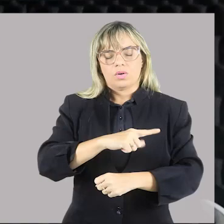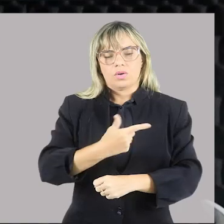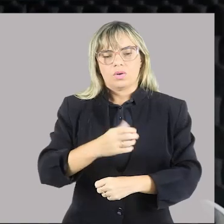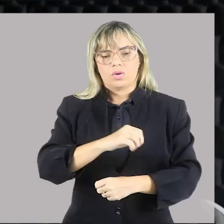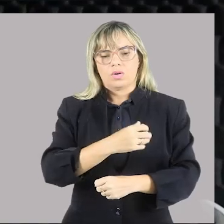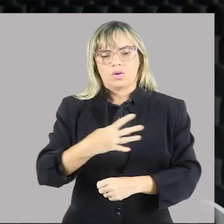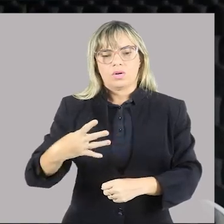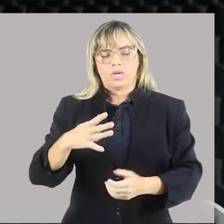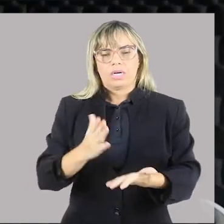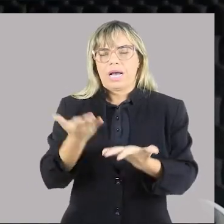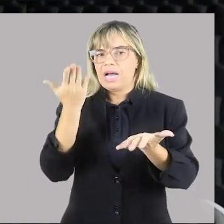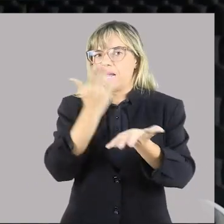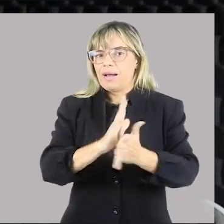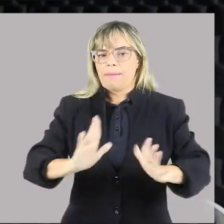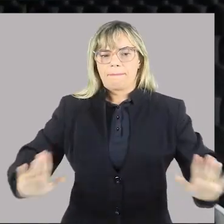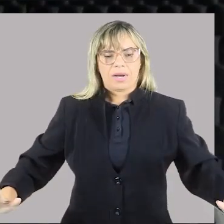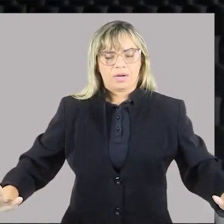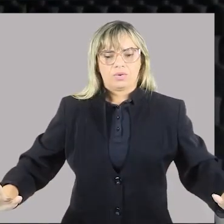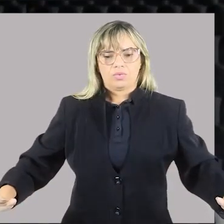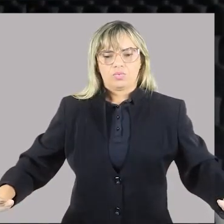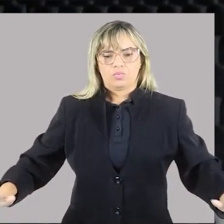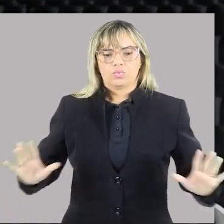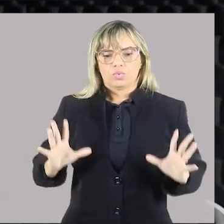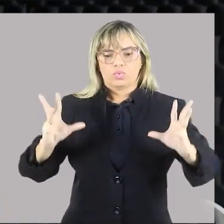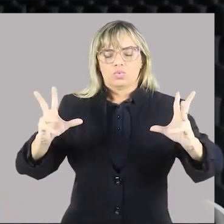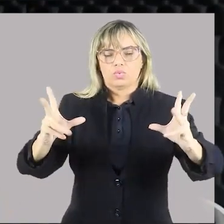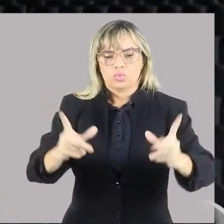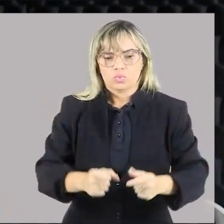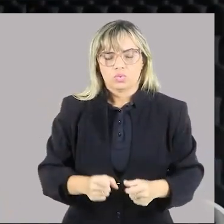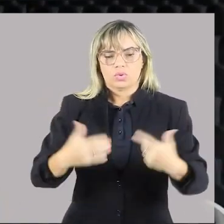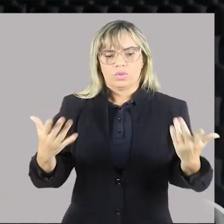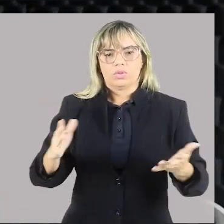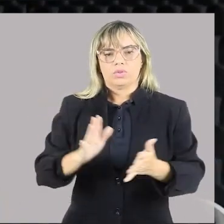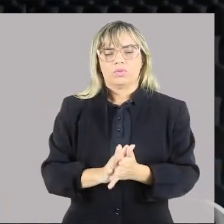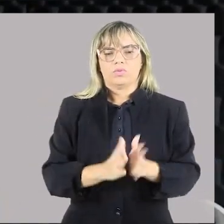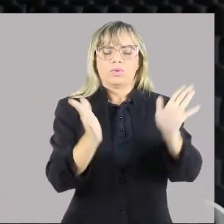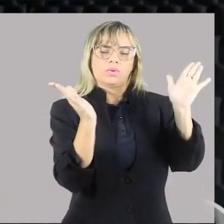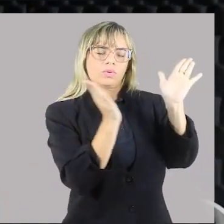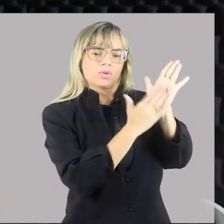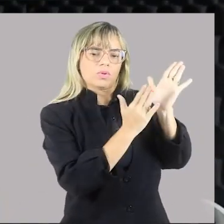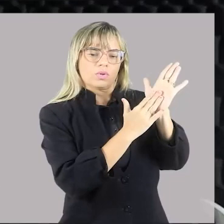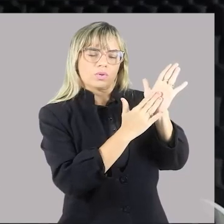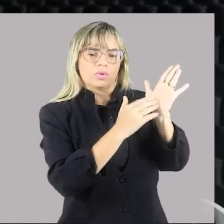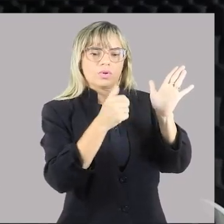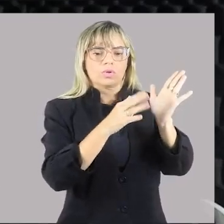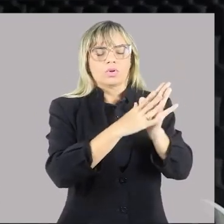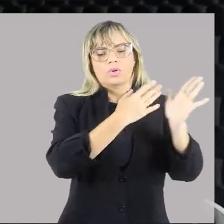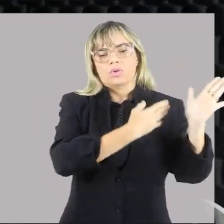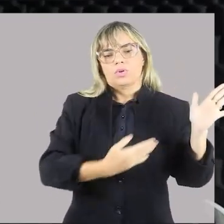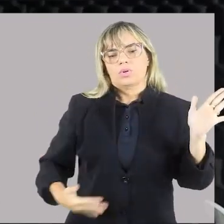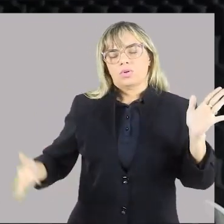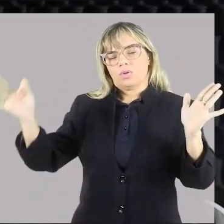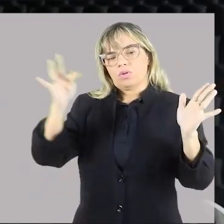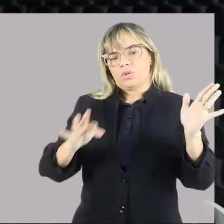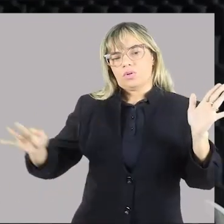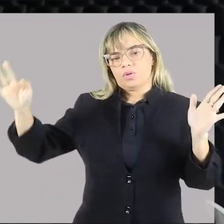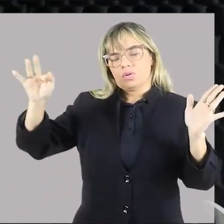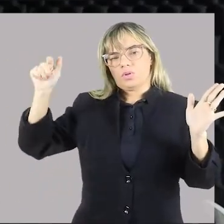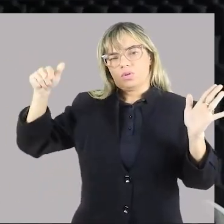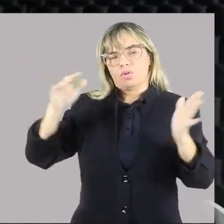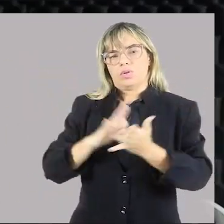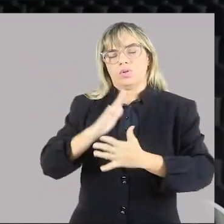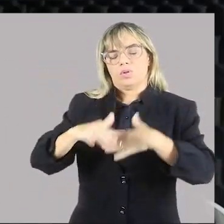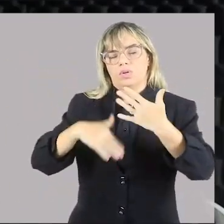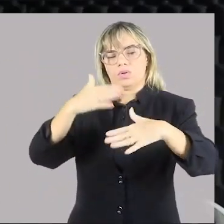lixões. Essa foi uma proposta do governo federal e também acompanhada pelo PAC, Programa de Aceleração do